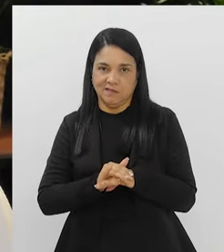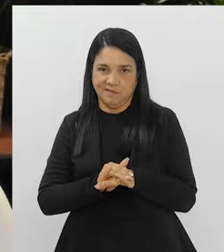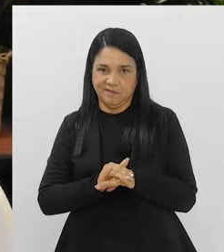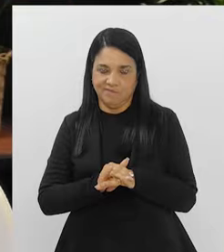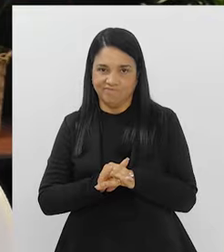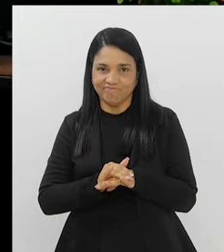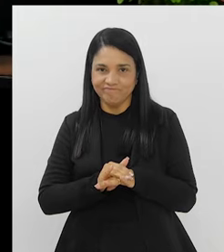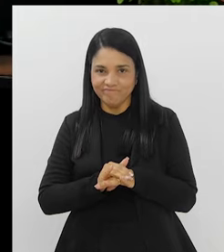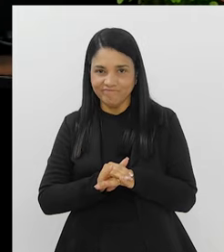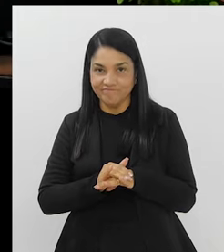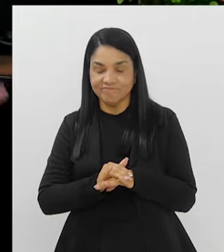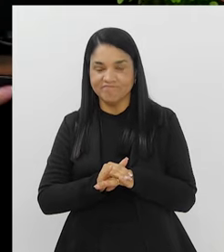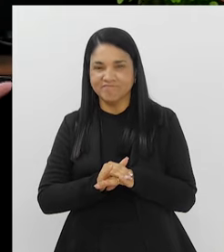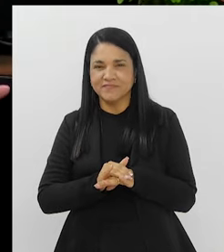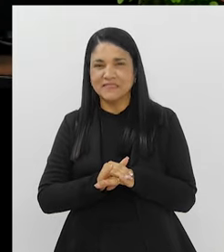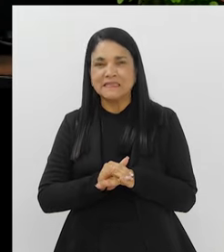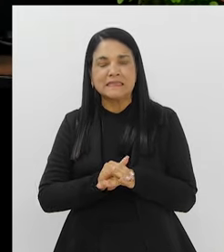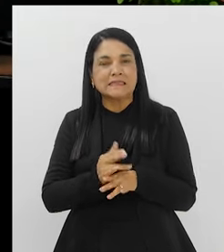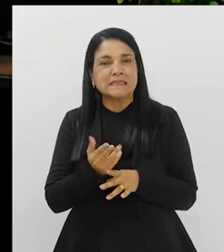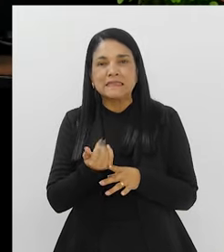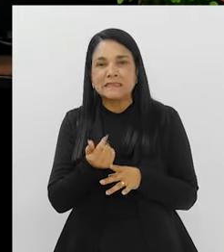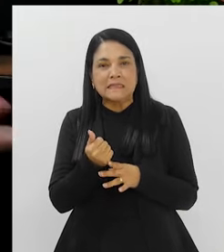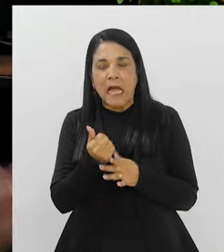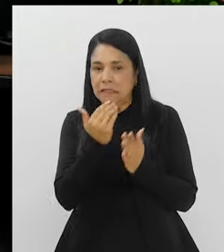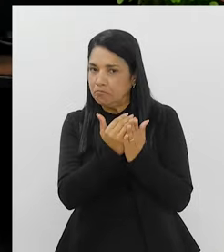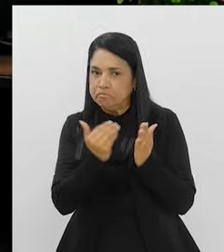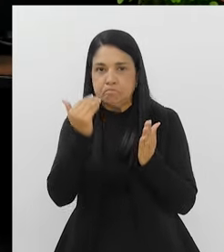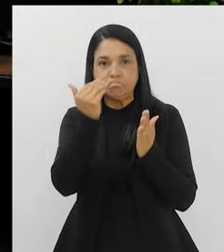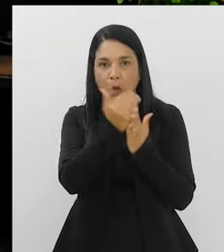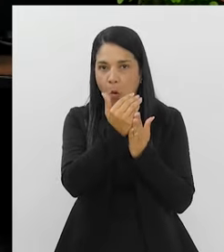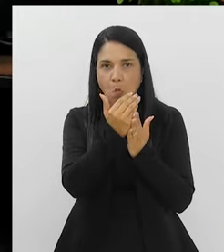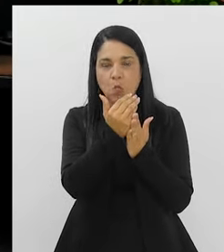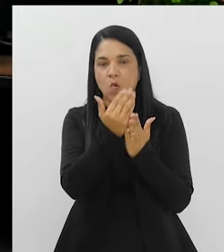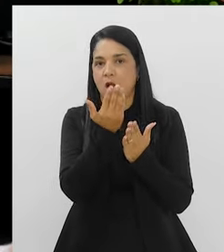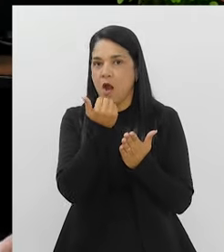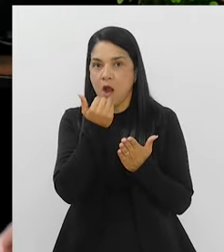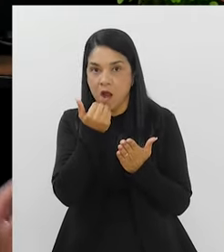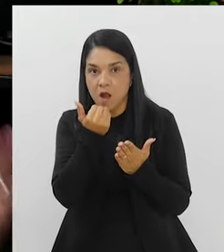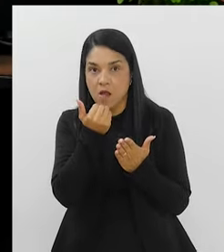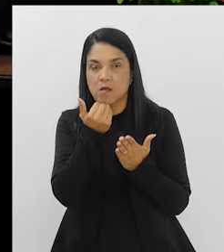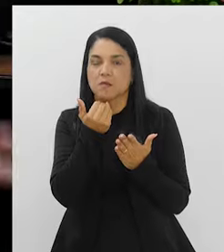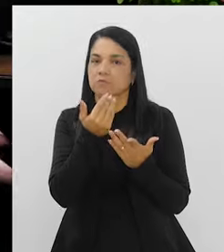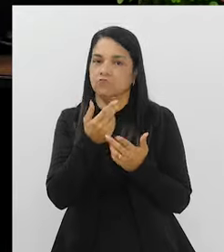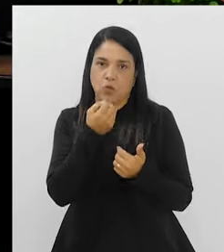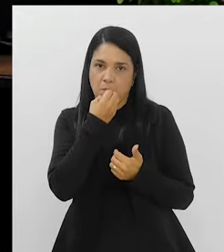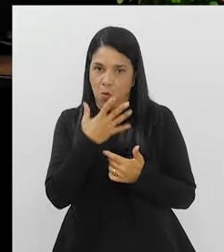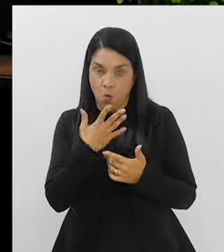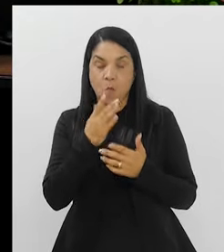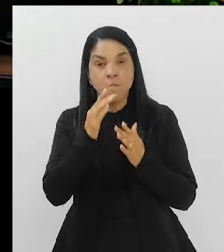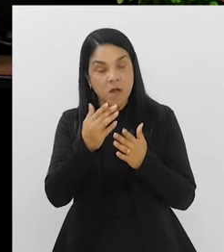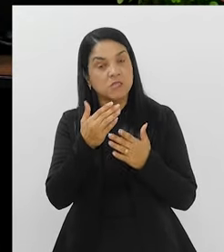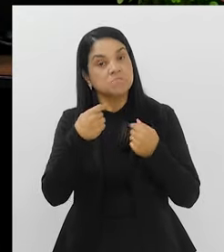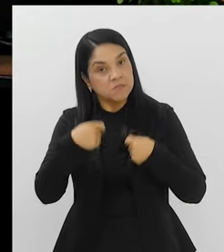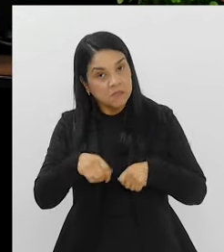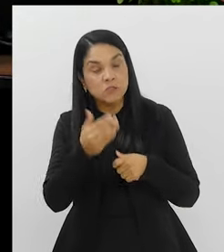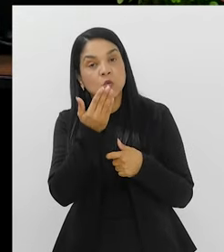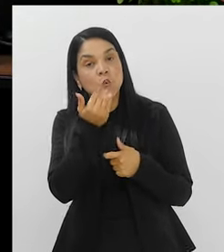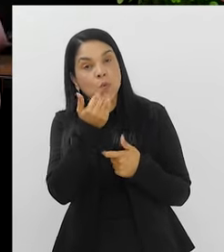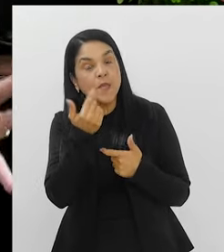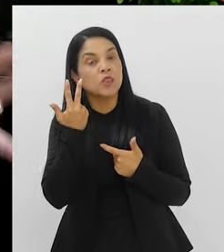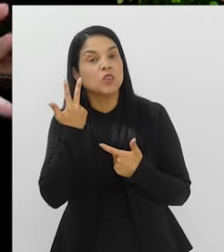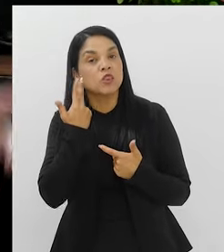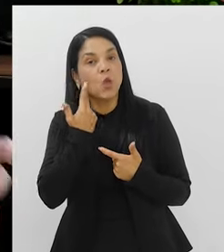Então, assim, nada em excesso faz bem. A gente sabe disso. Então, comam, né?